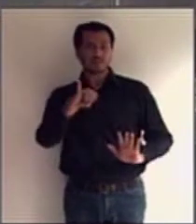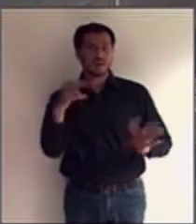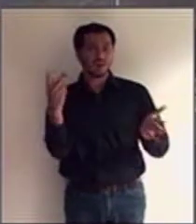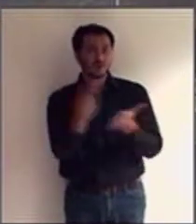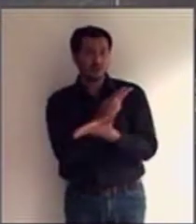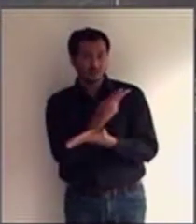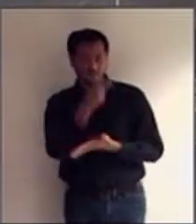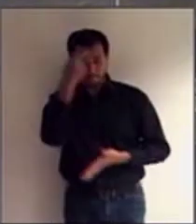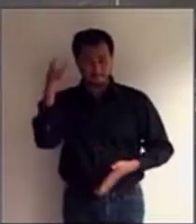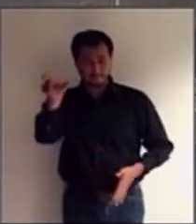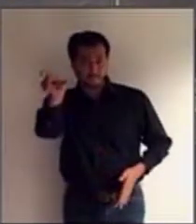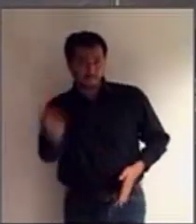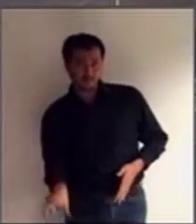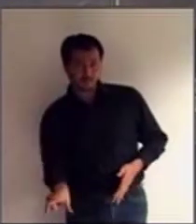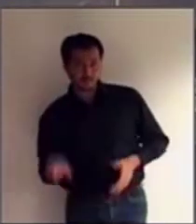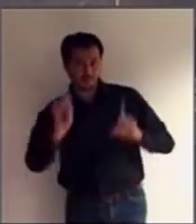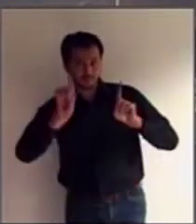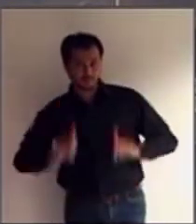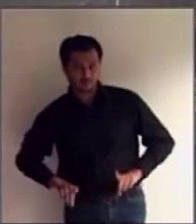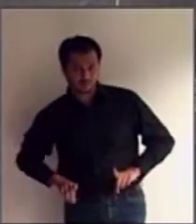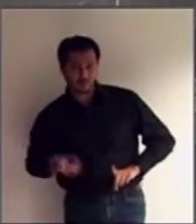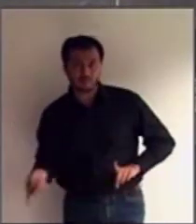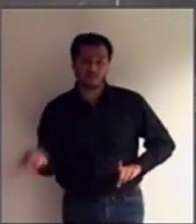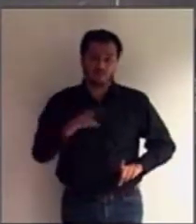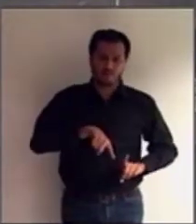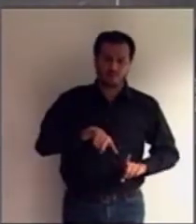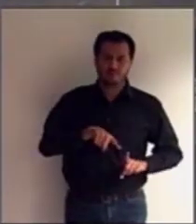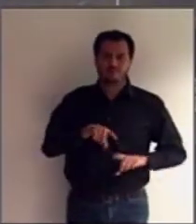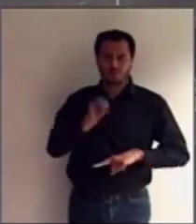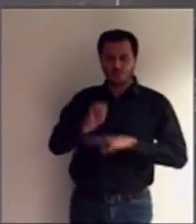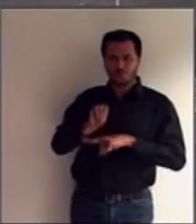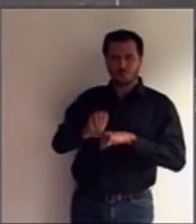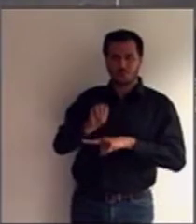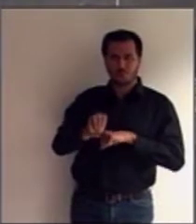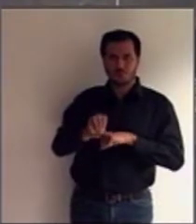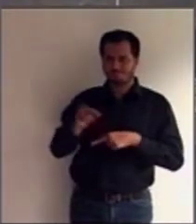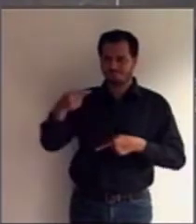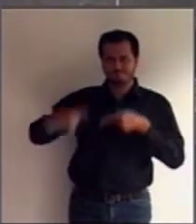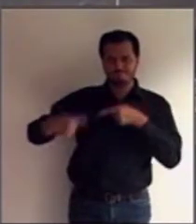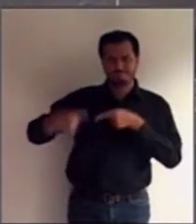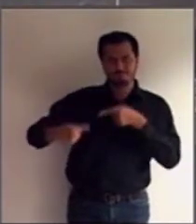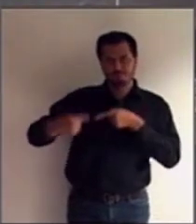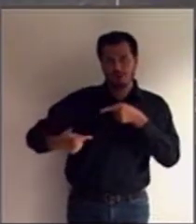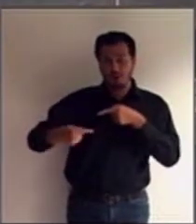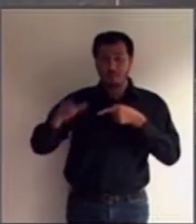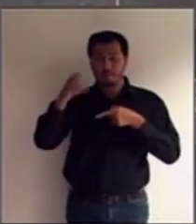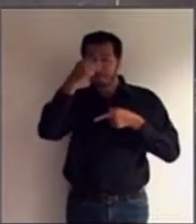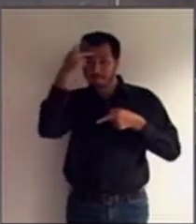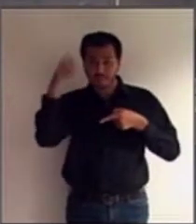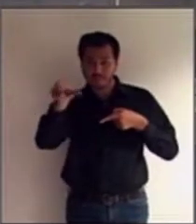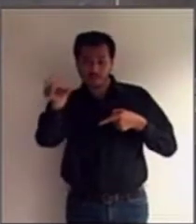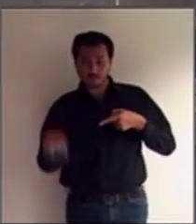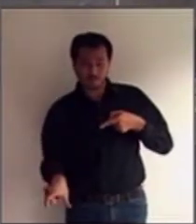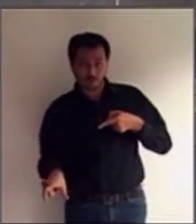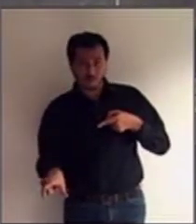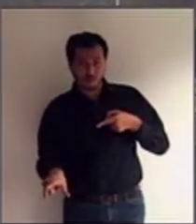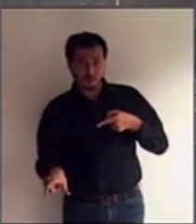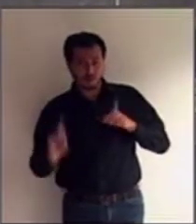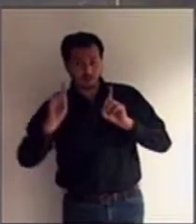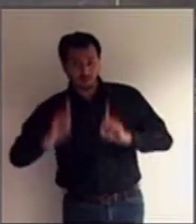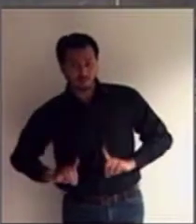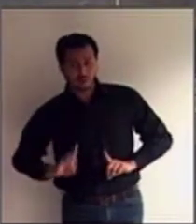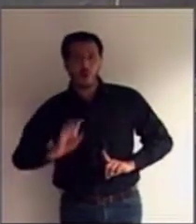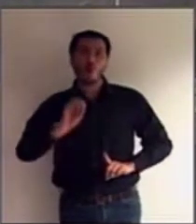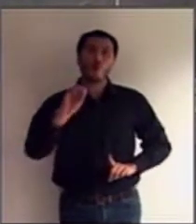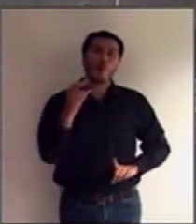a vontade da pessoa interditada e o seu curador, a pessoa interditada por si própria ou por meio de qualquer outra